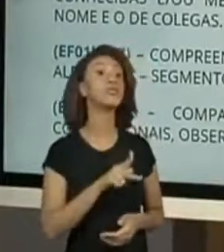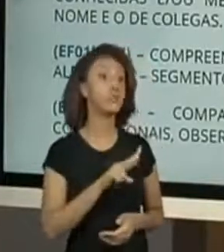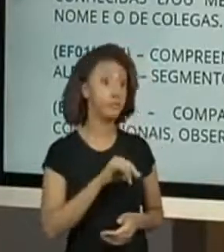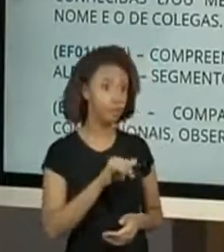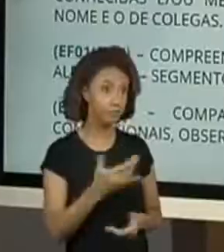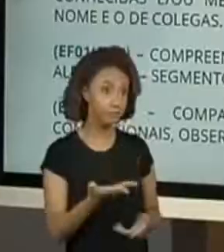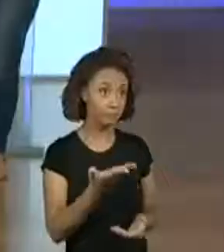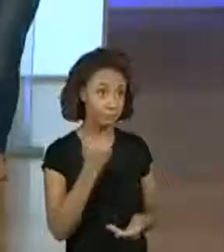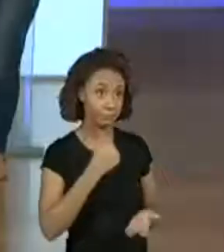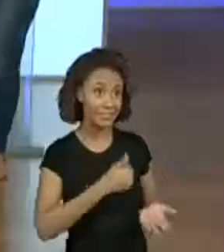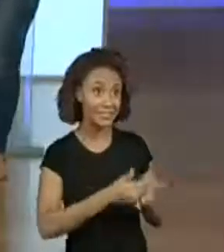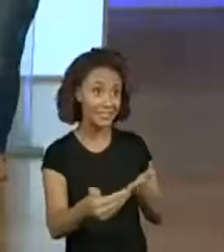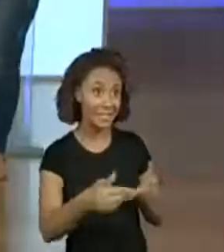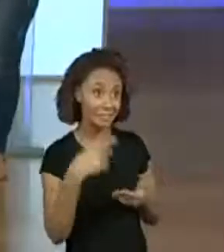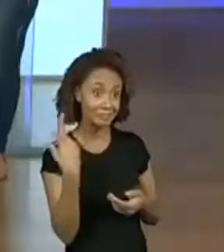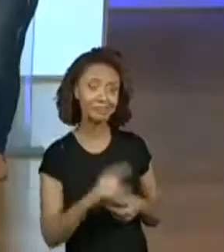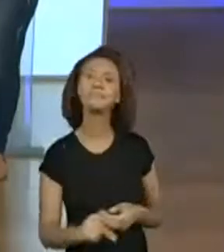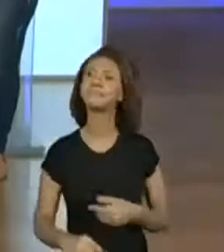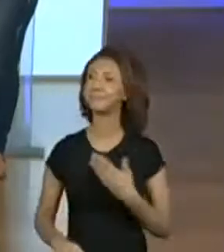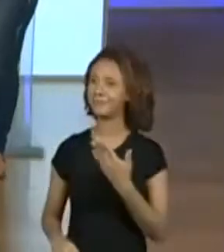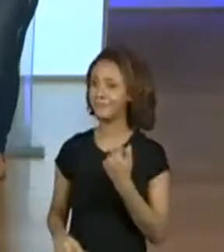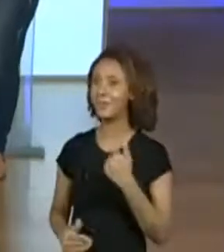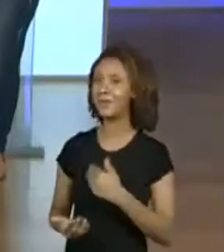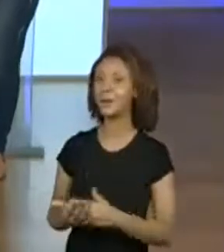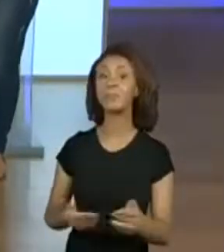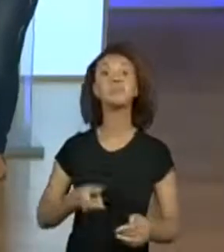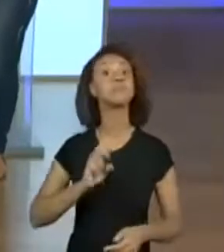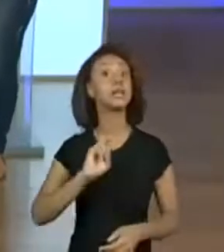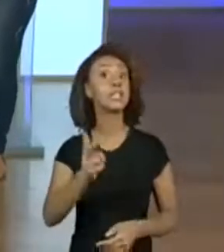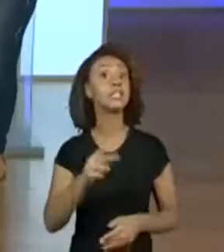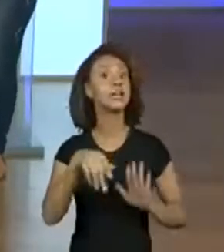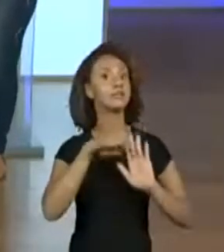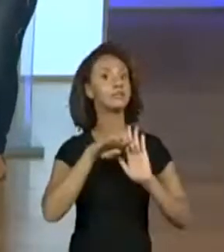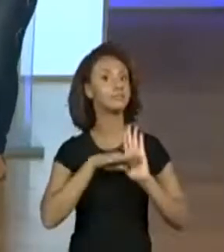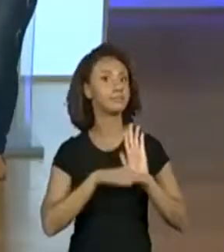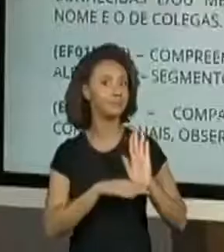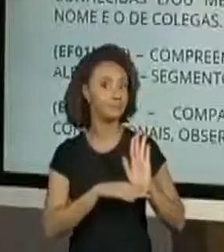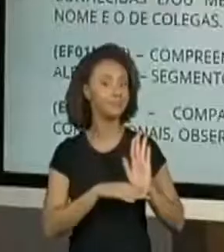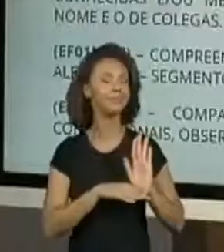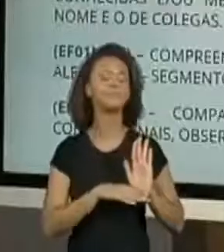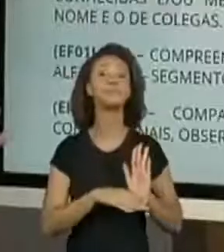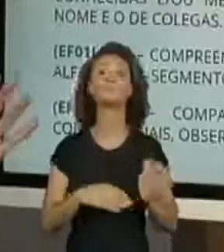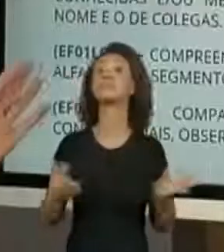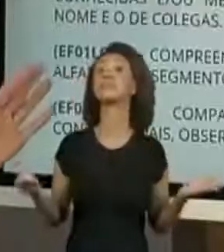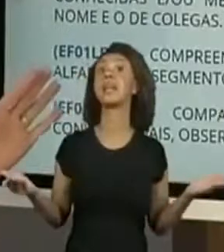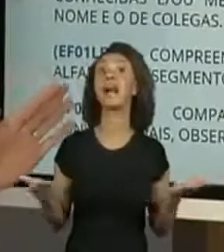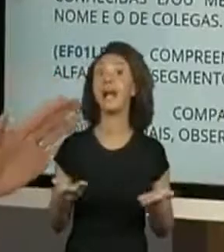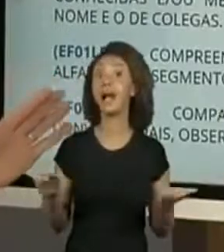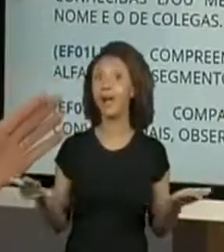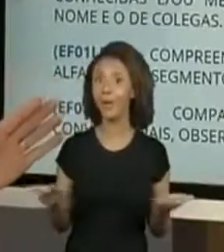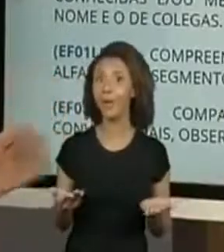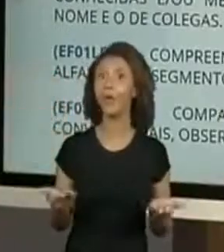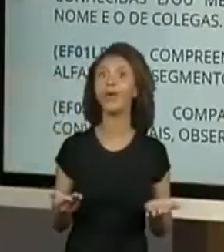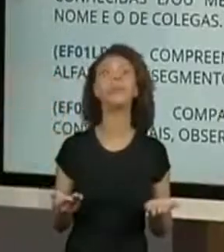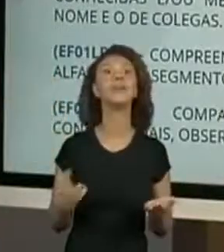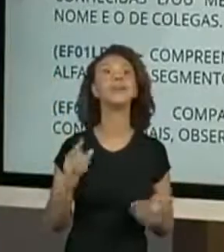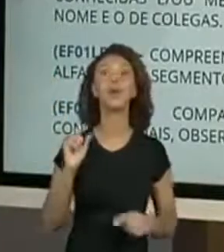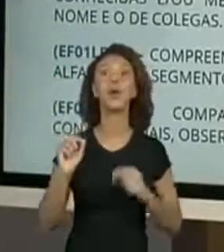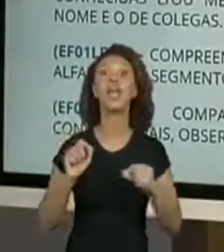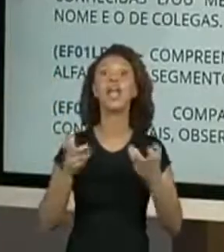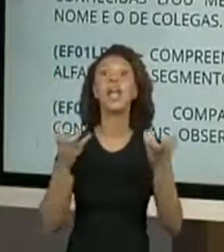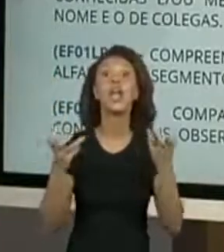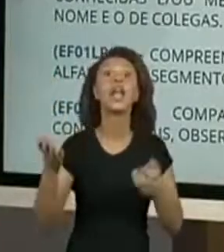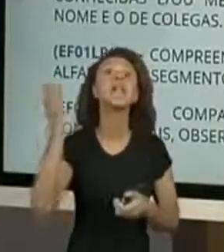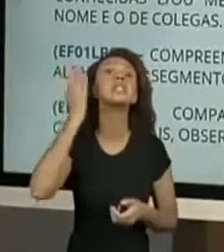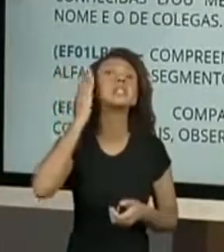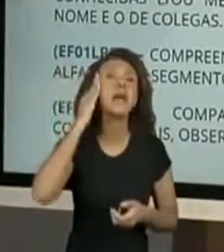vamos para as nossas atividades de rotina que sempre a gente tem que ter. Então, agora, mais do que nunca, quero ouvir